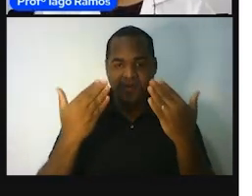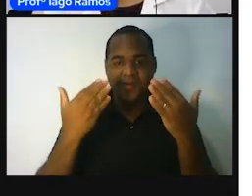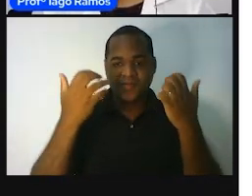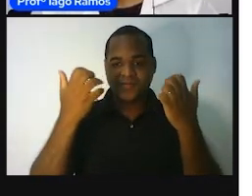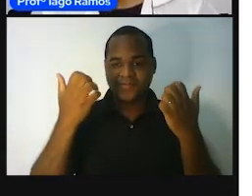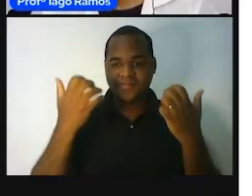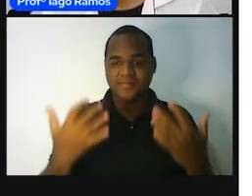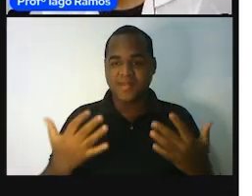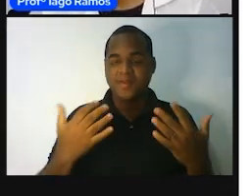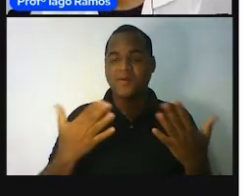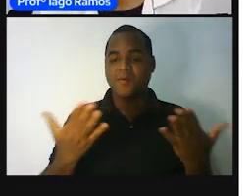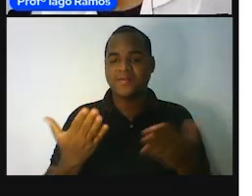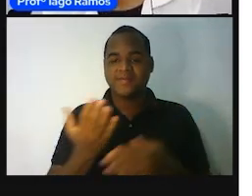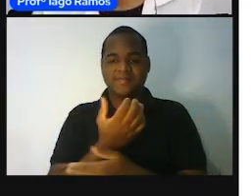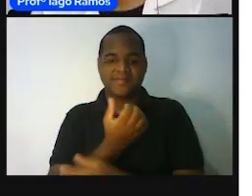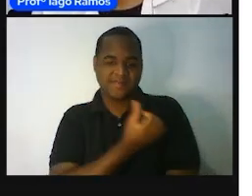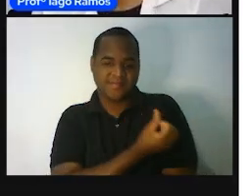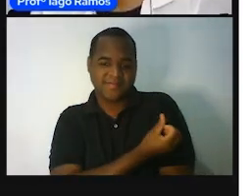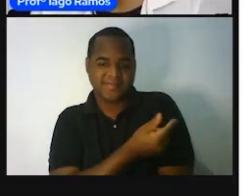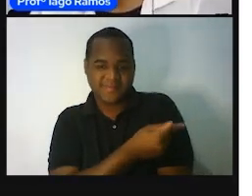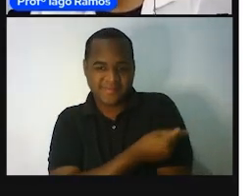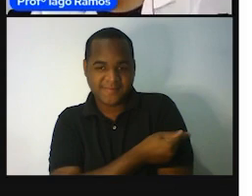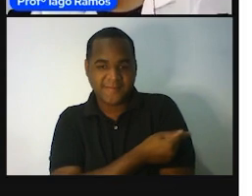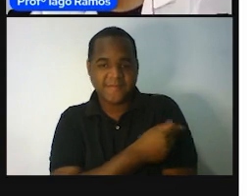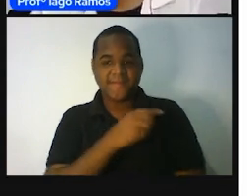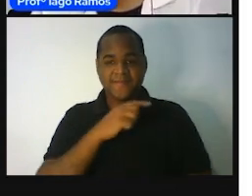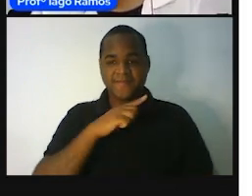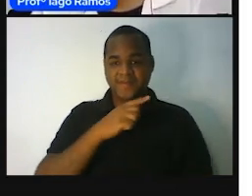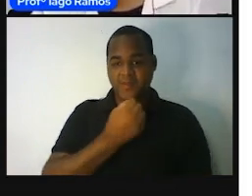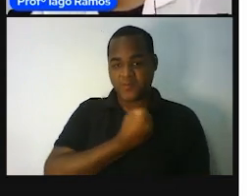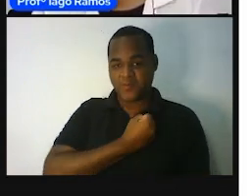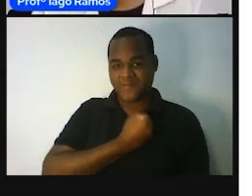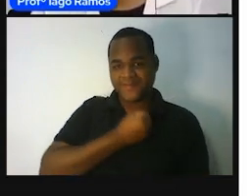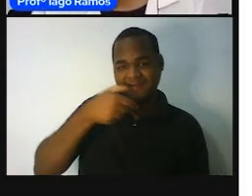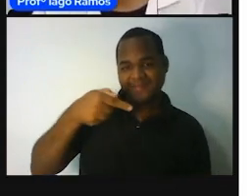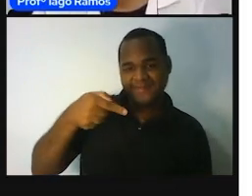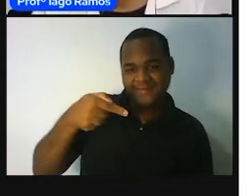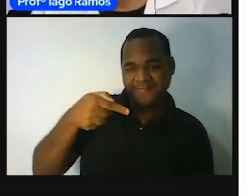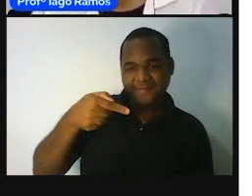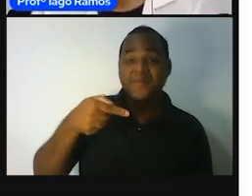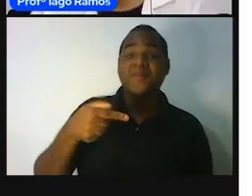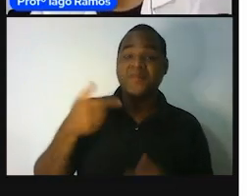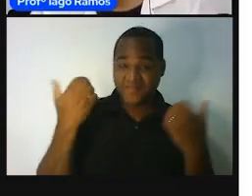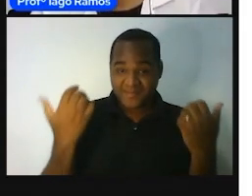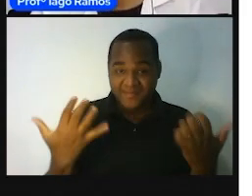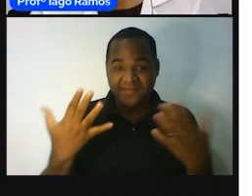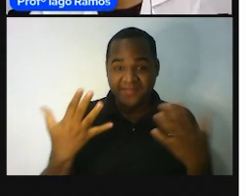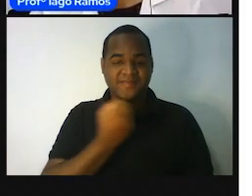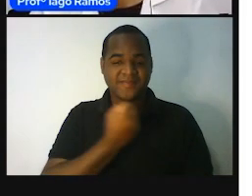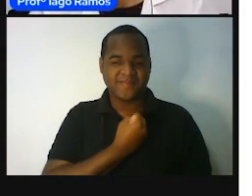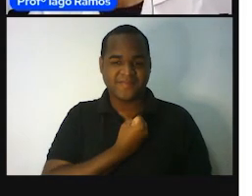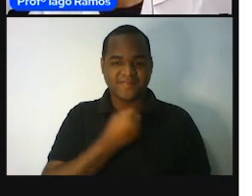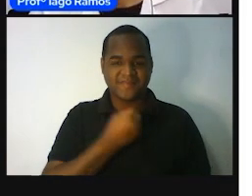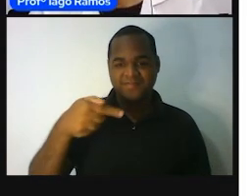sete anos, sete anos, a aula de número sete. Essa é a aula de número sete.